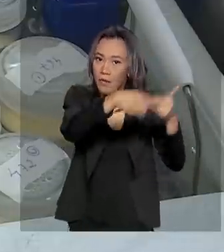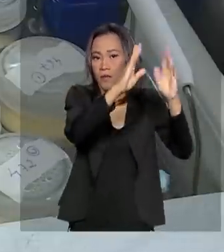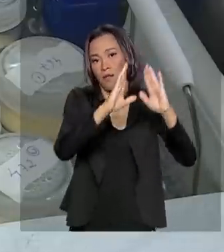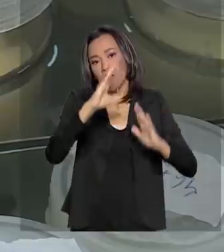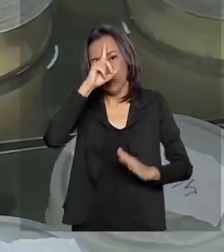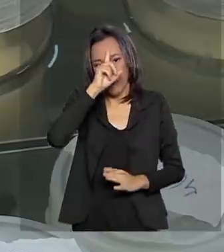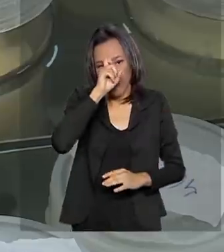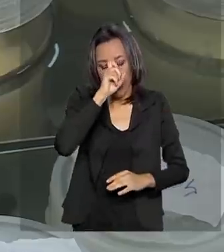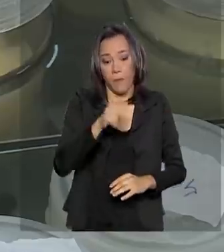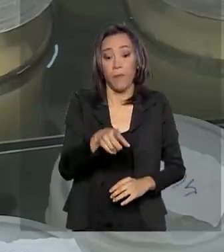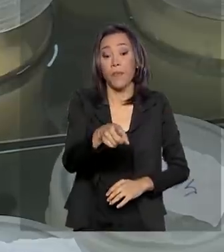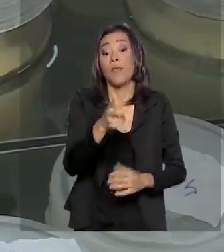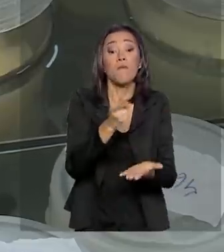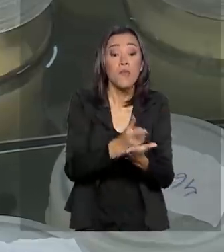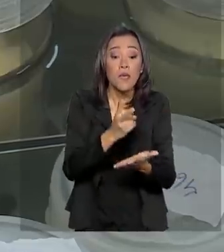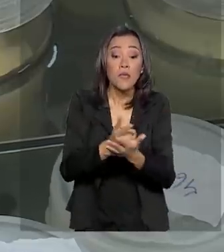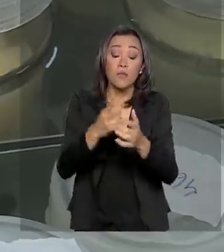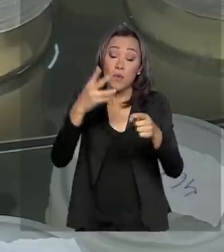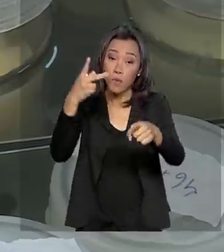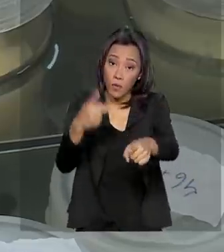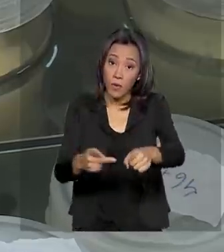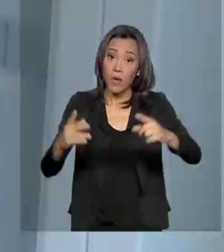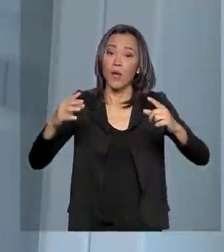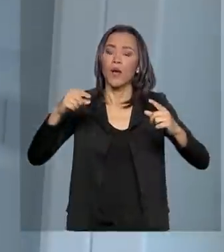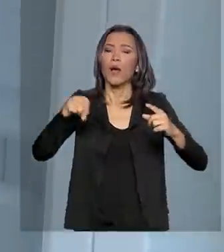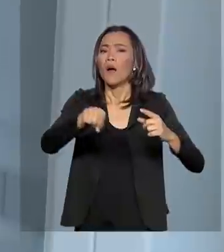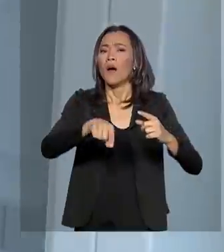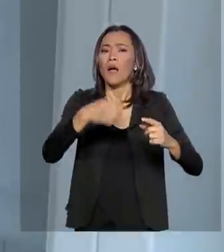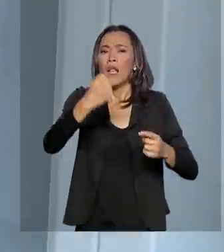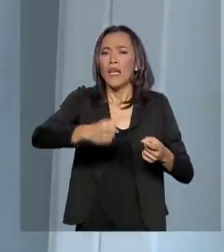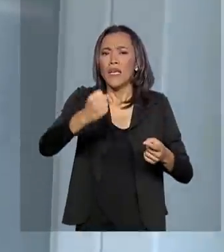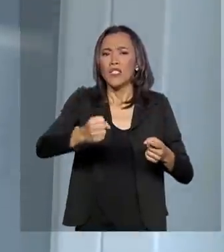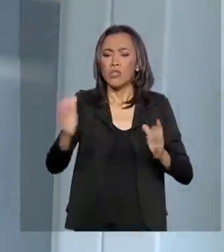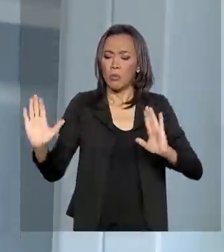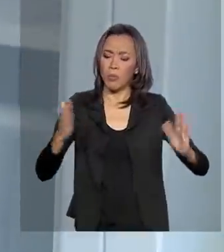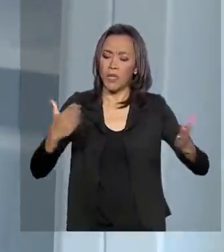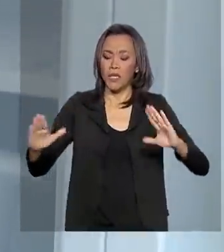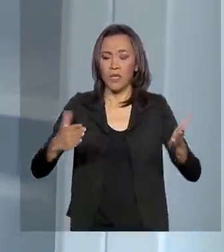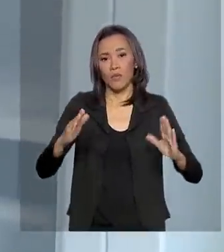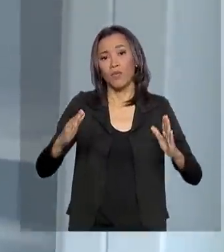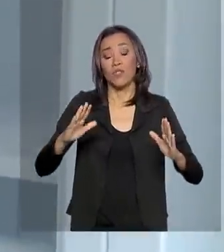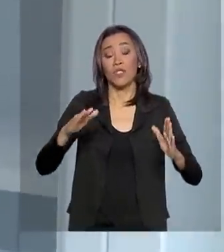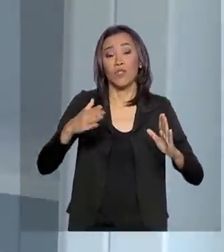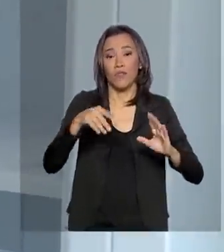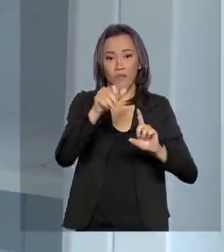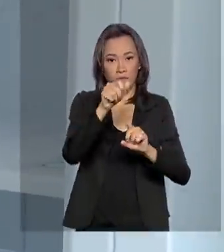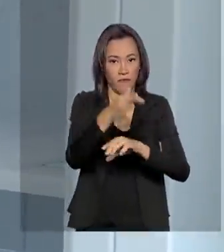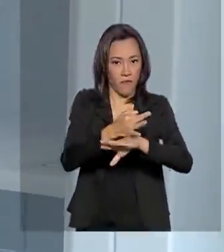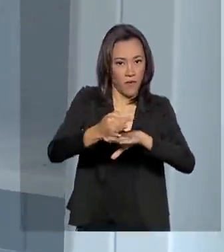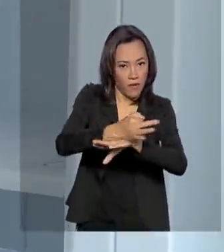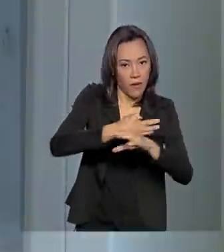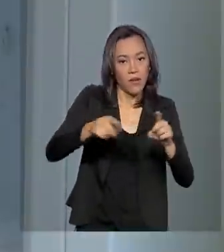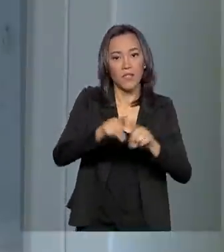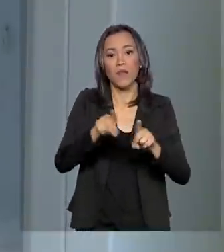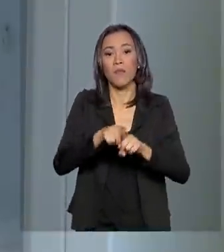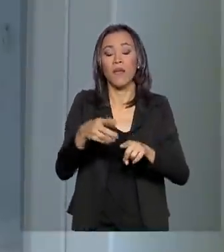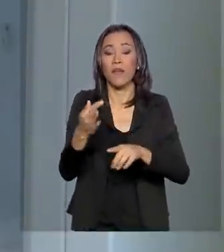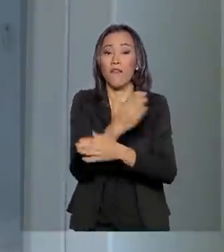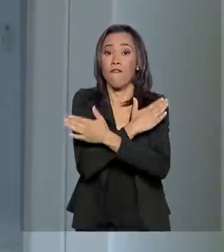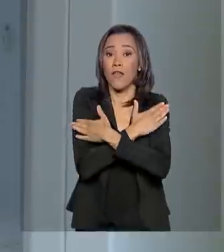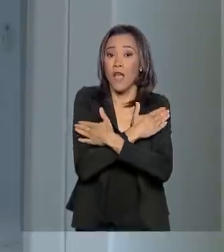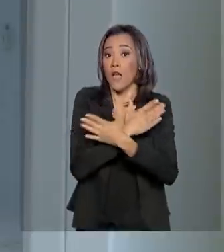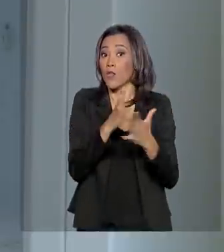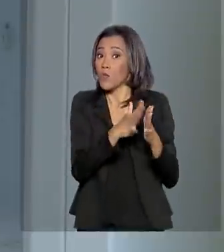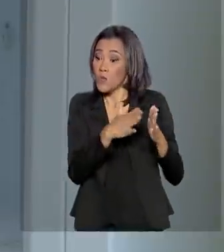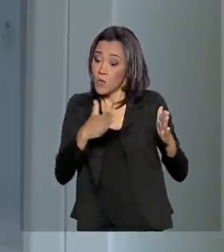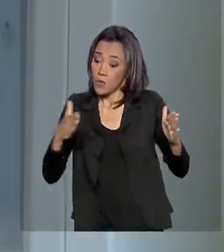facilidade, o estoque nacional de leite humano cai durante as férias escolares e feriados prolongados. O Ministério da